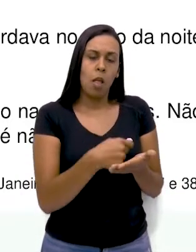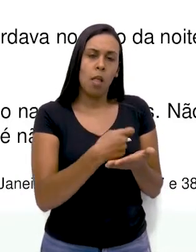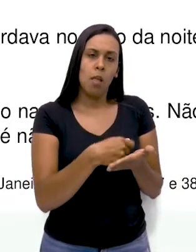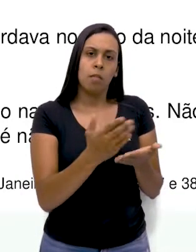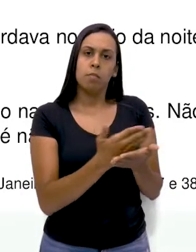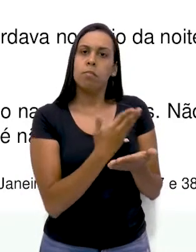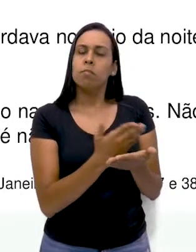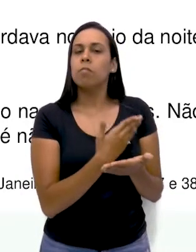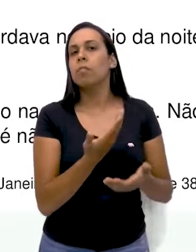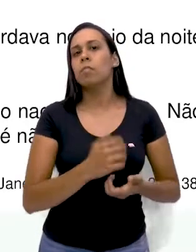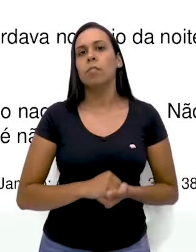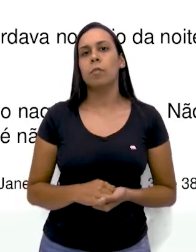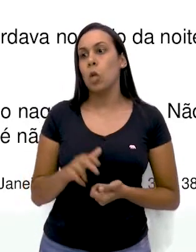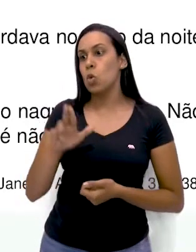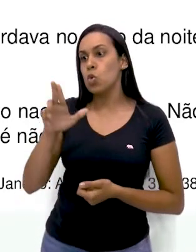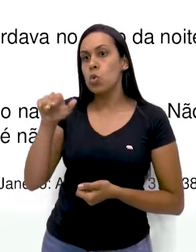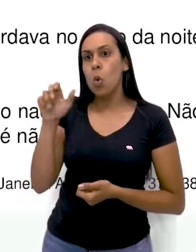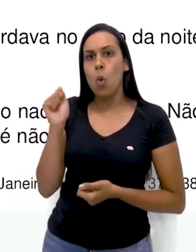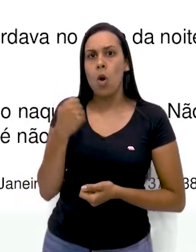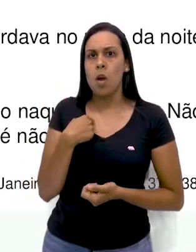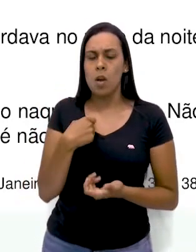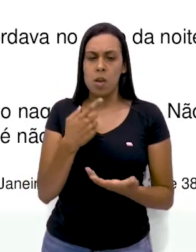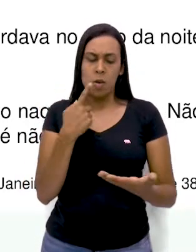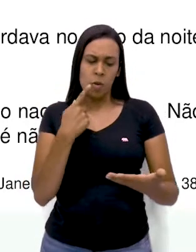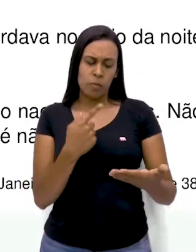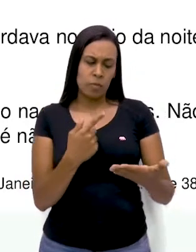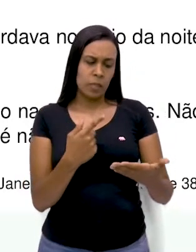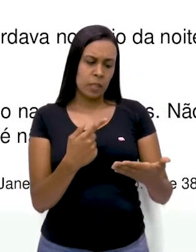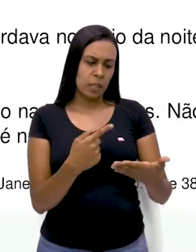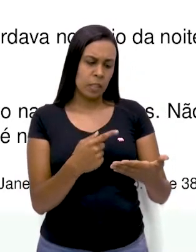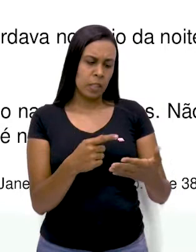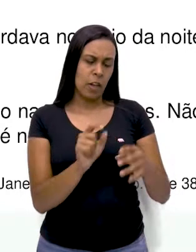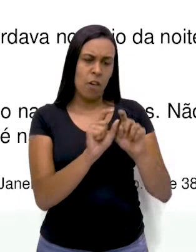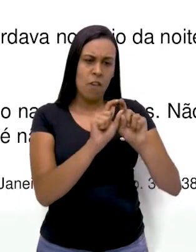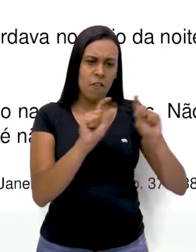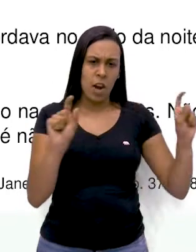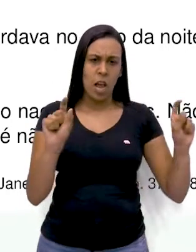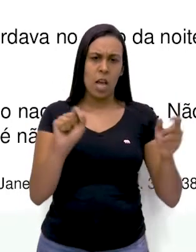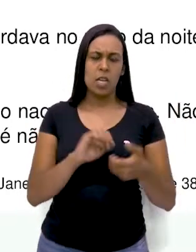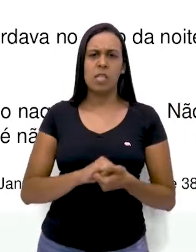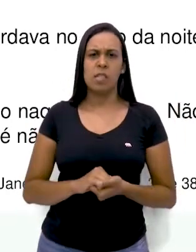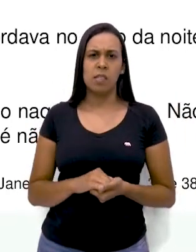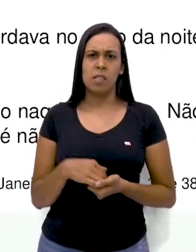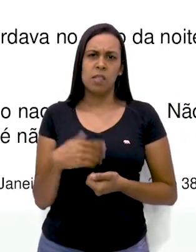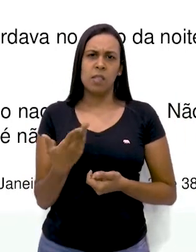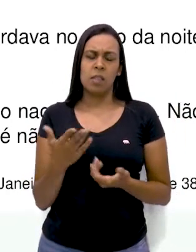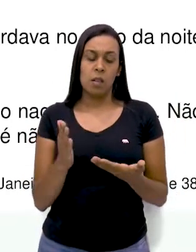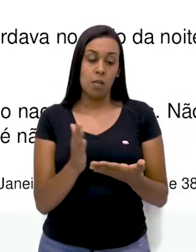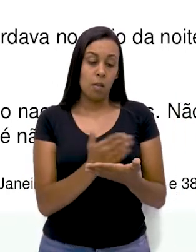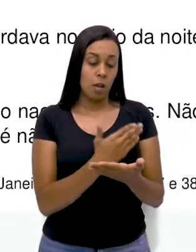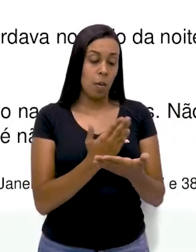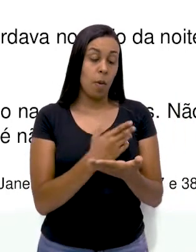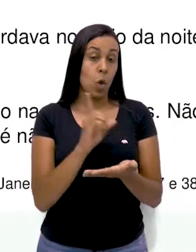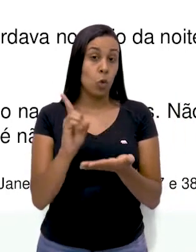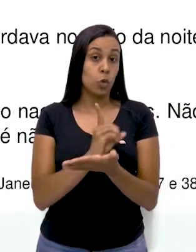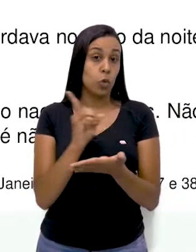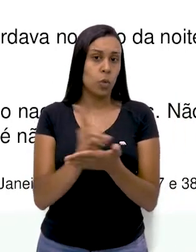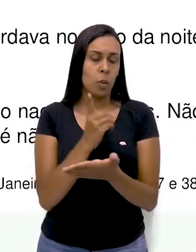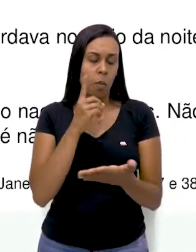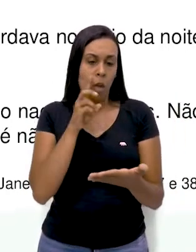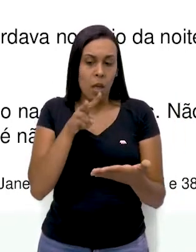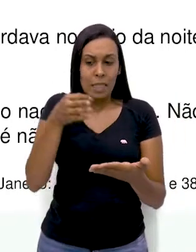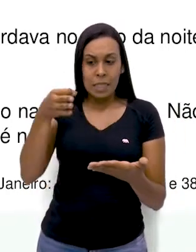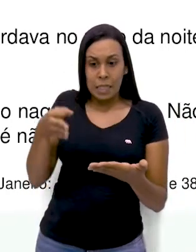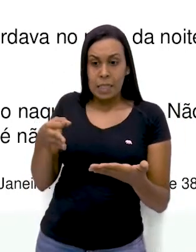Nunca me ocorreu corrigir um período, uma frase. Tampouco abri o dicionário para